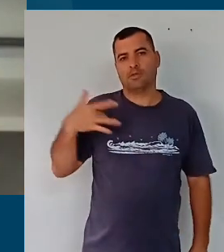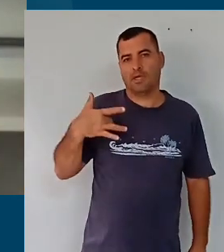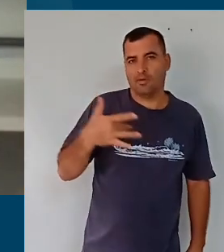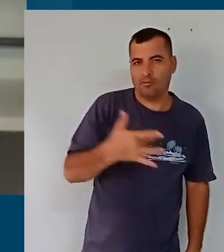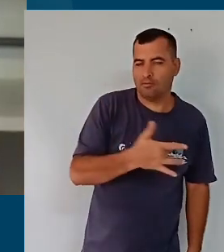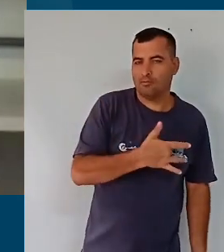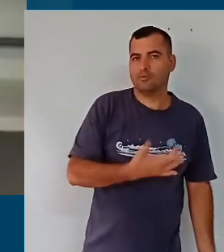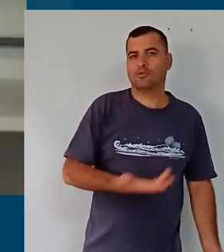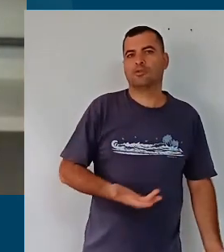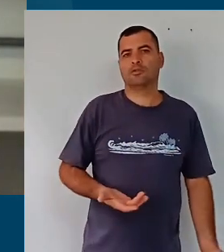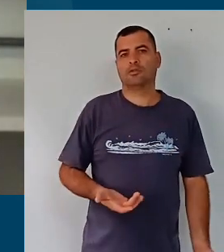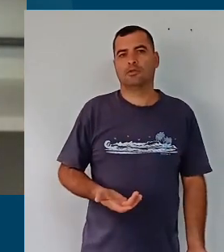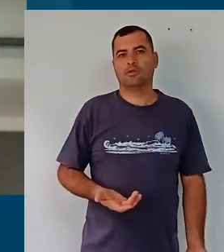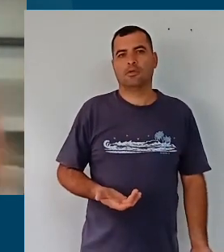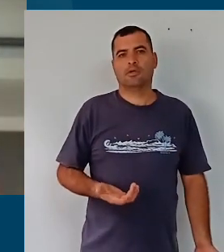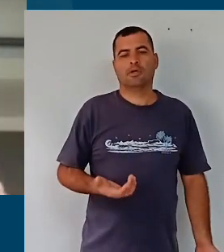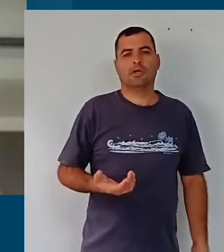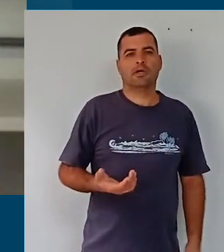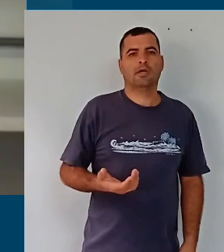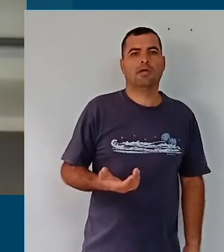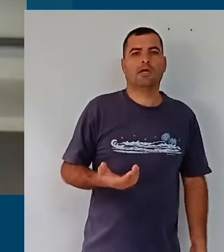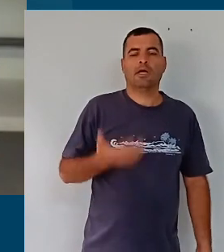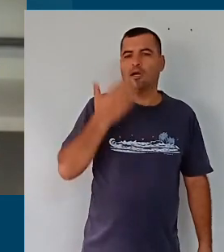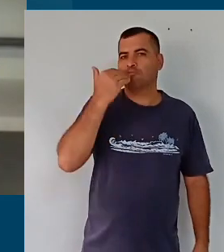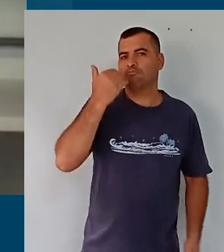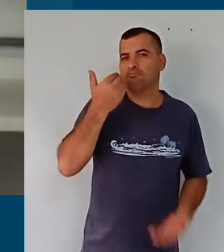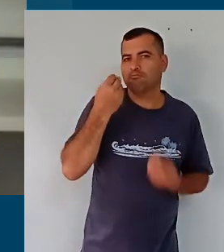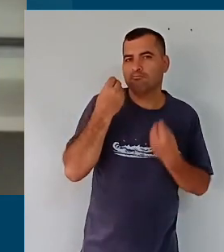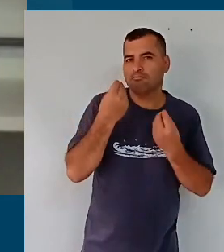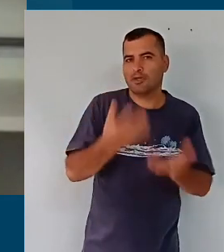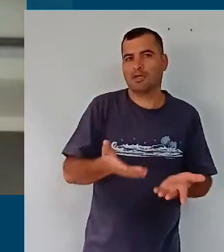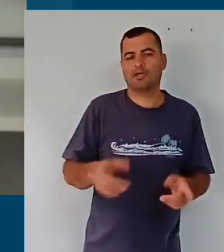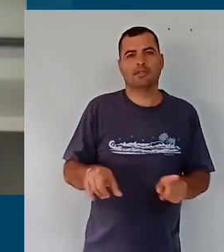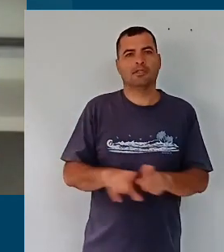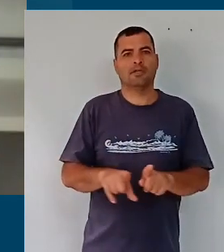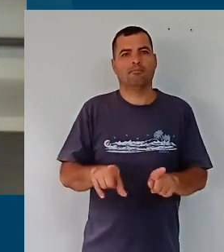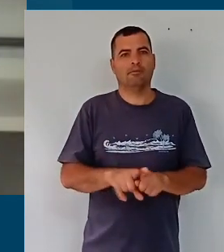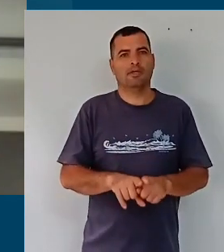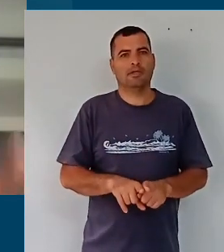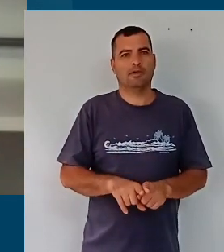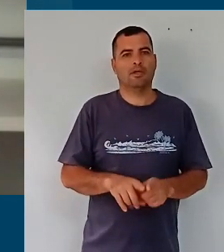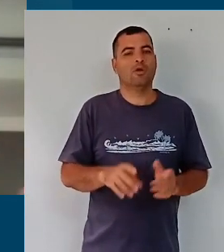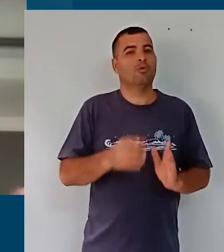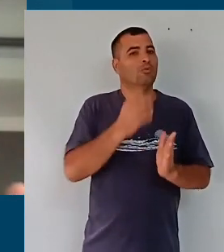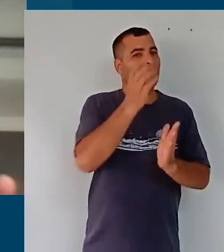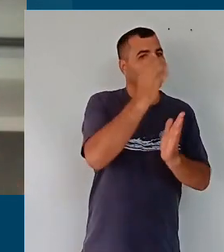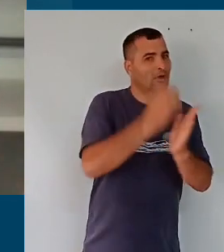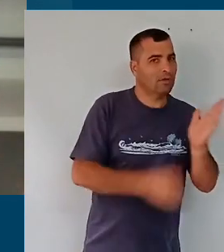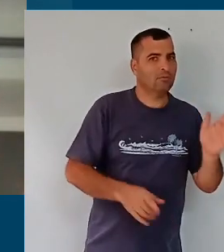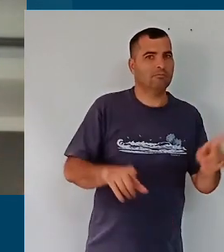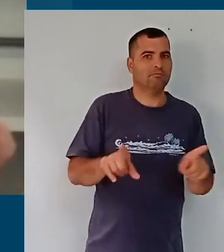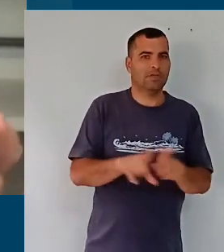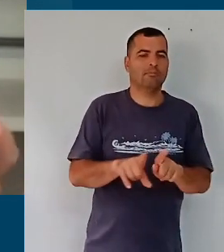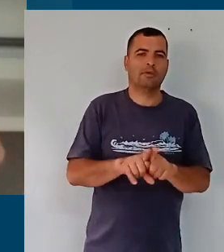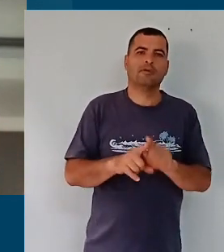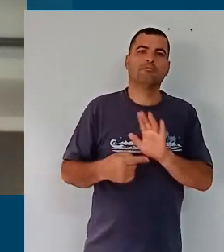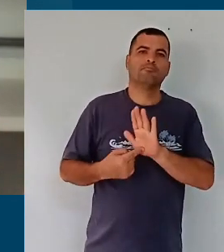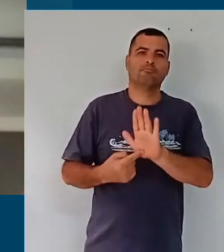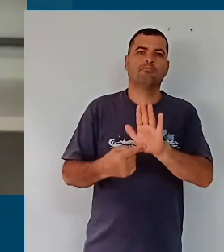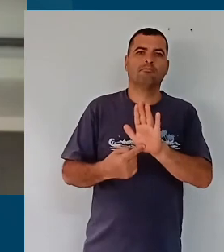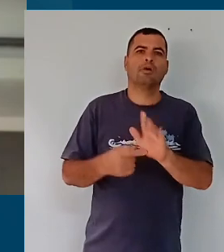a área da saúde, a área de assistência alimentar, o currículo, de alguma maneira, vai